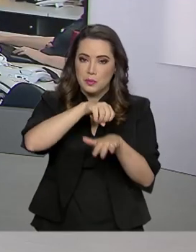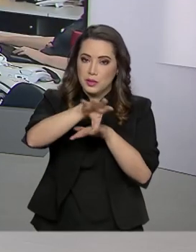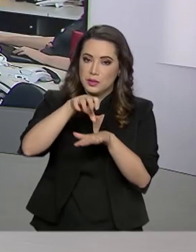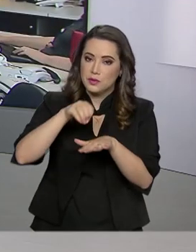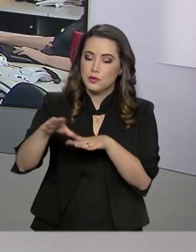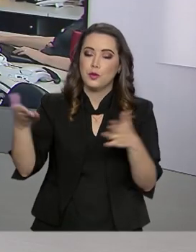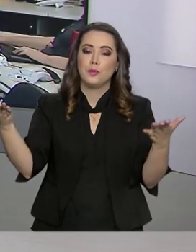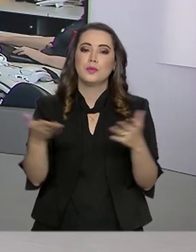informações ao vivo.